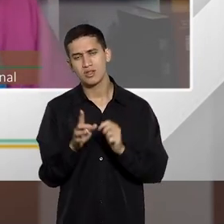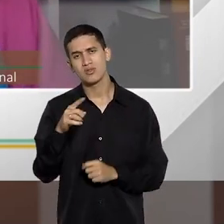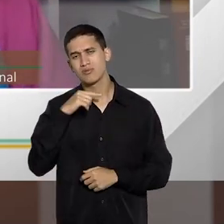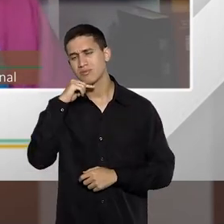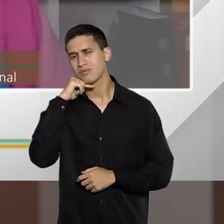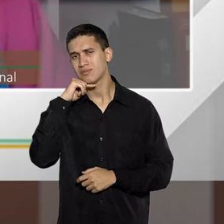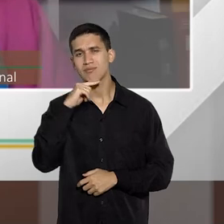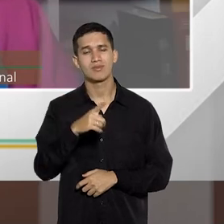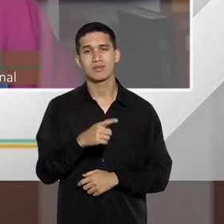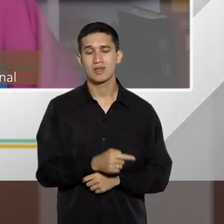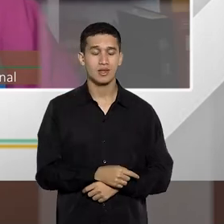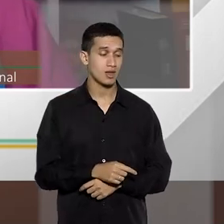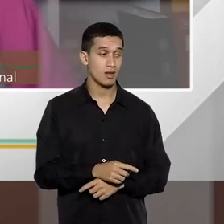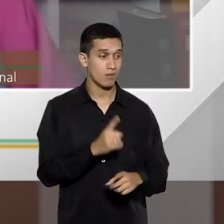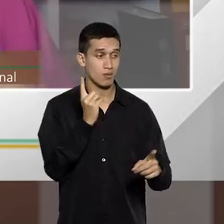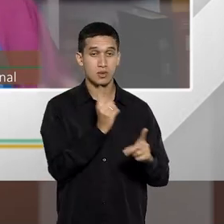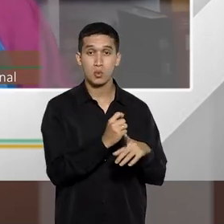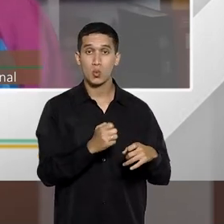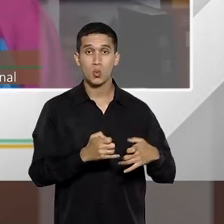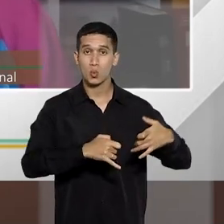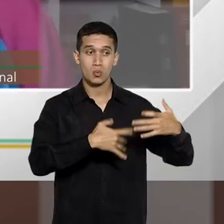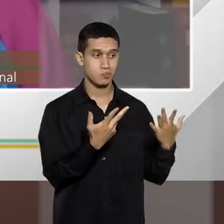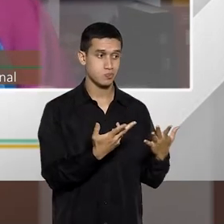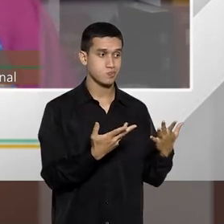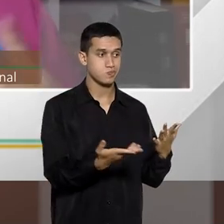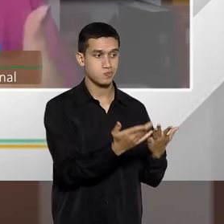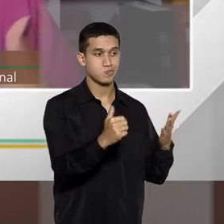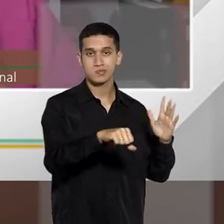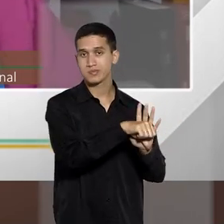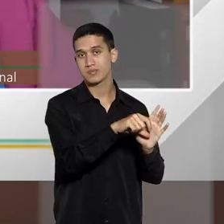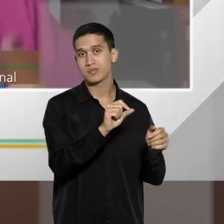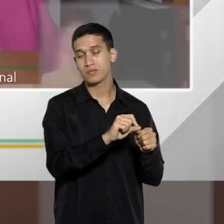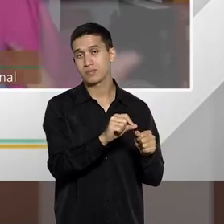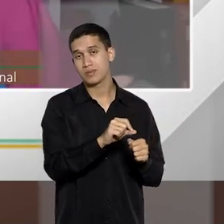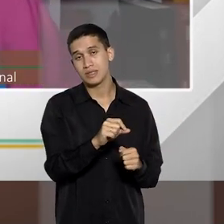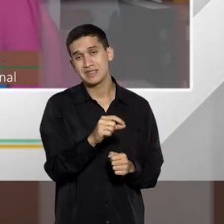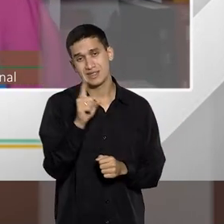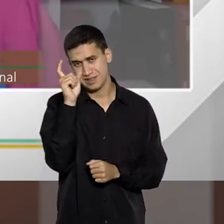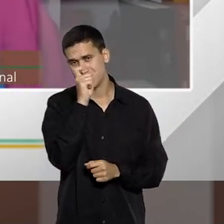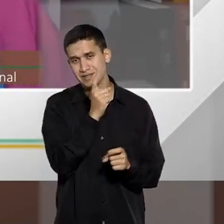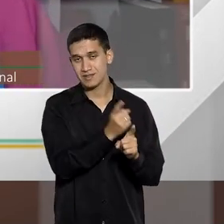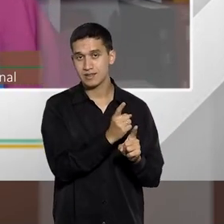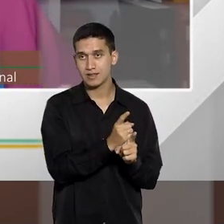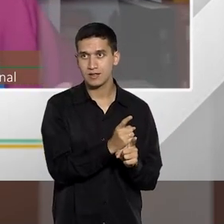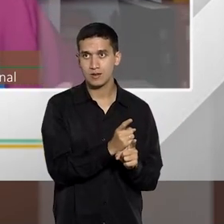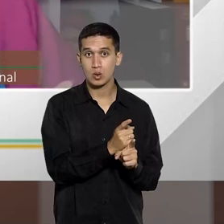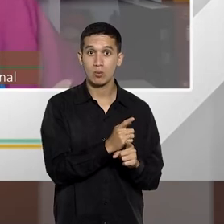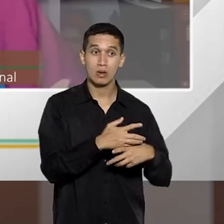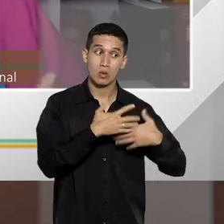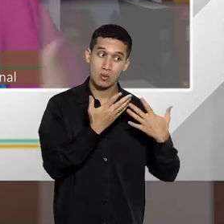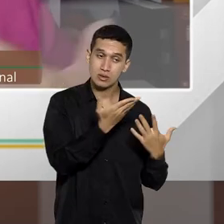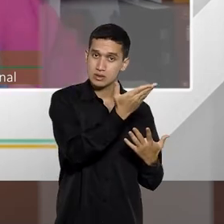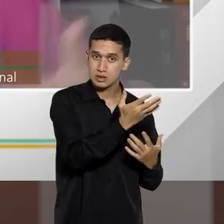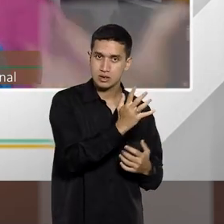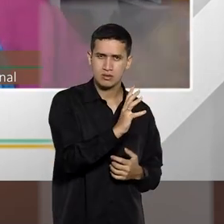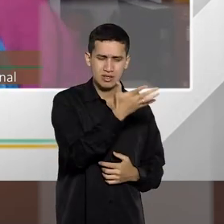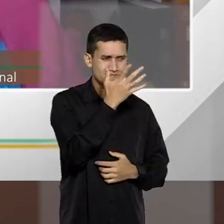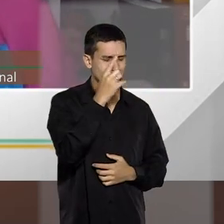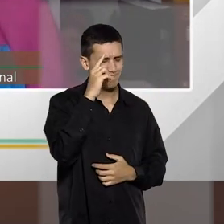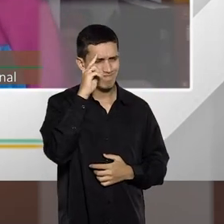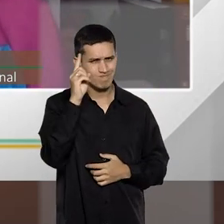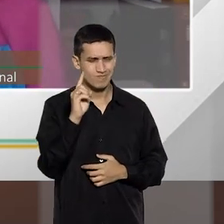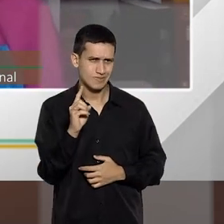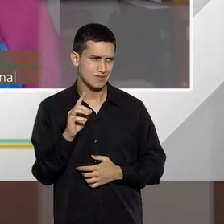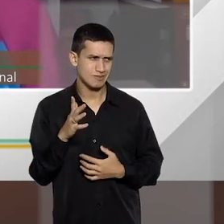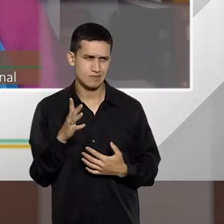infrações praticadas. E aí, quando existe uma insegurança em relação a quantas são